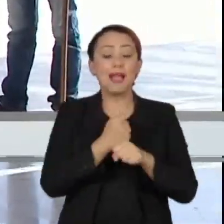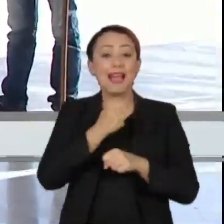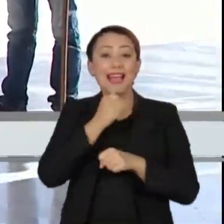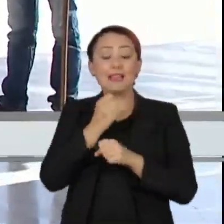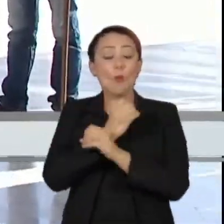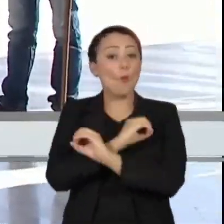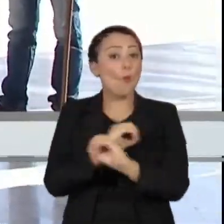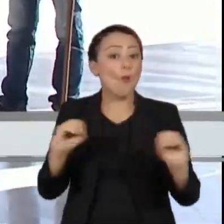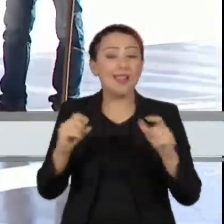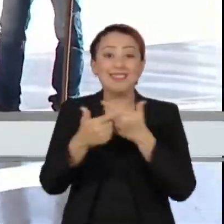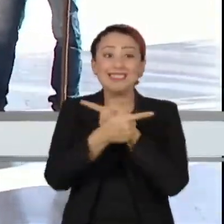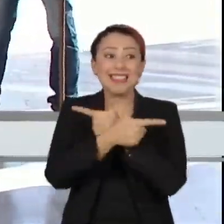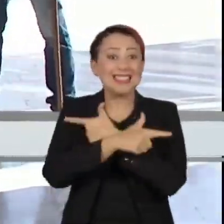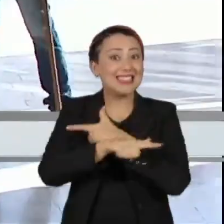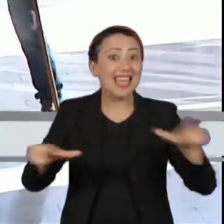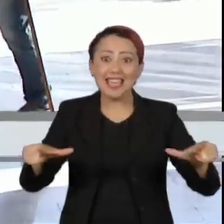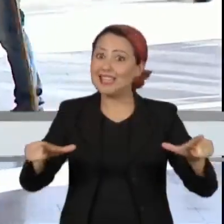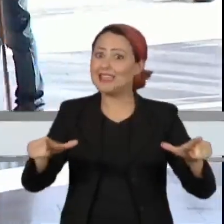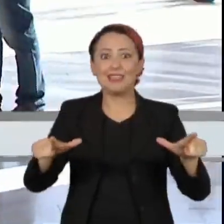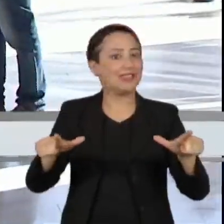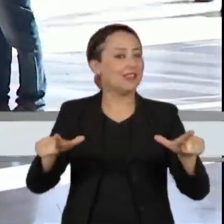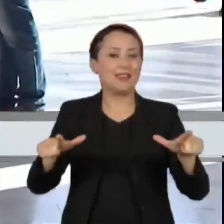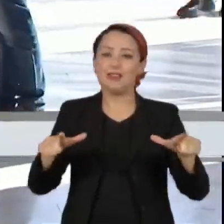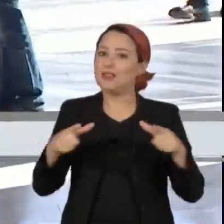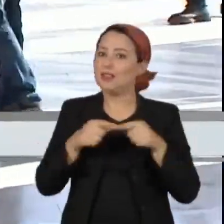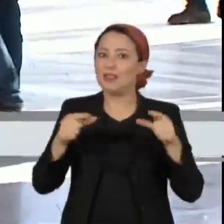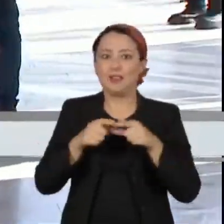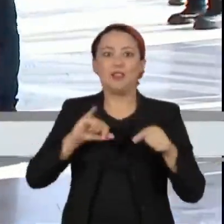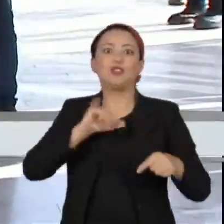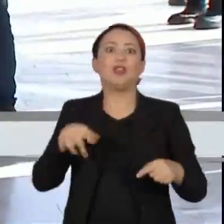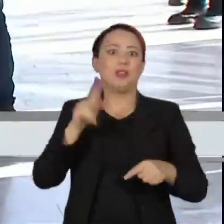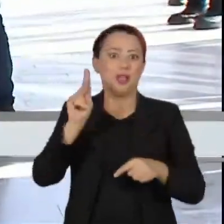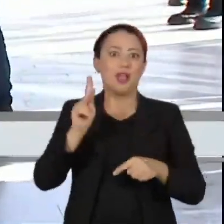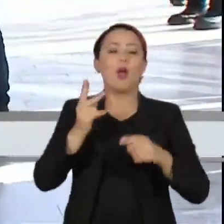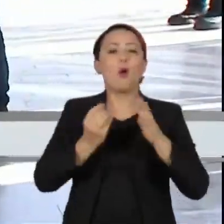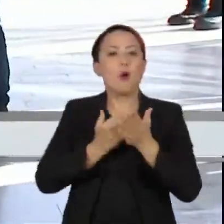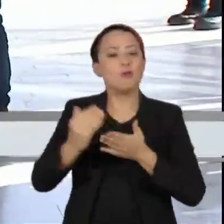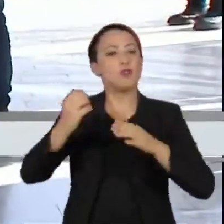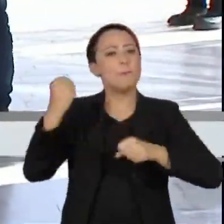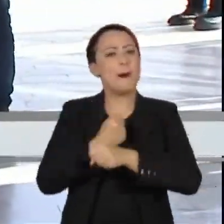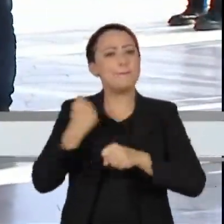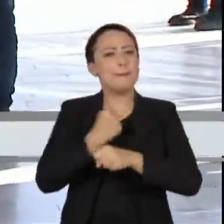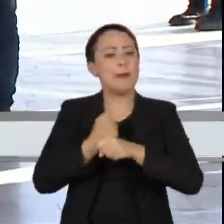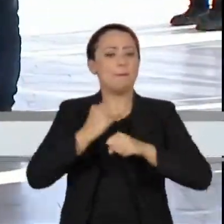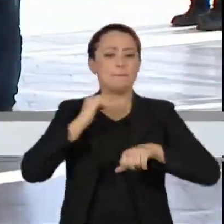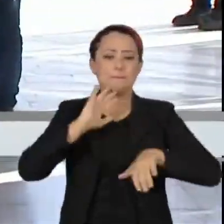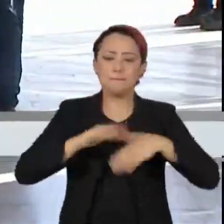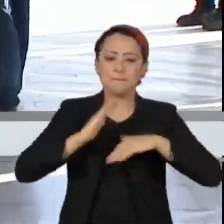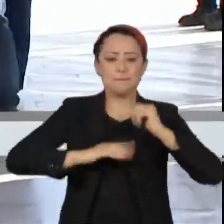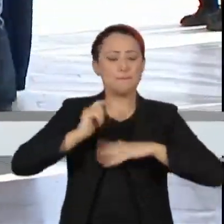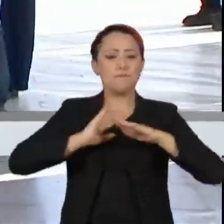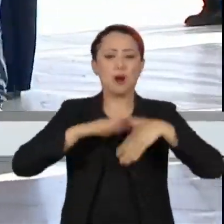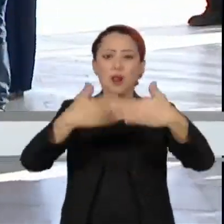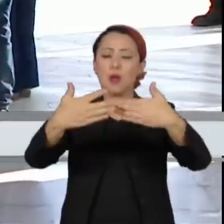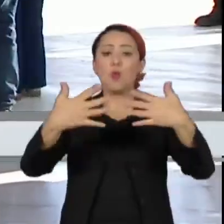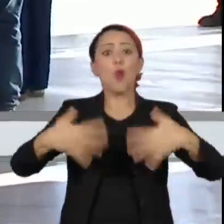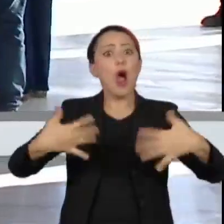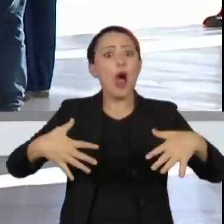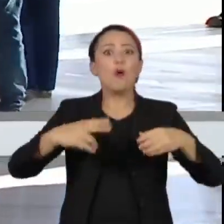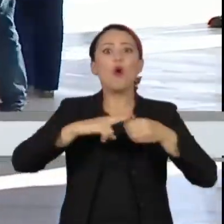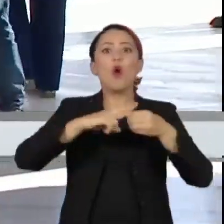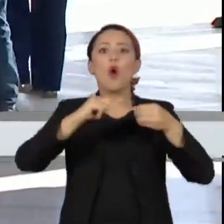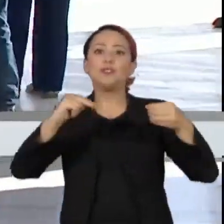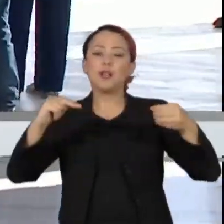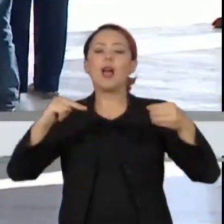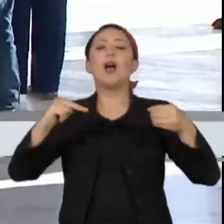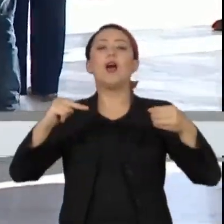cabana, né, lembrar que o grande Juscelino Kubitschek construiu essa capital, e a radicalidade arquitetônica de Oscar Niemeyer.